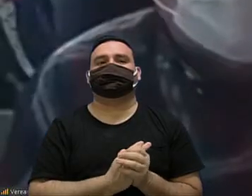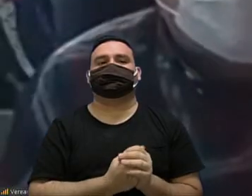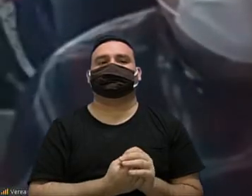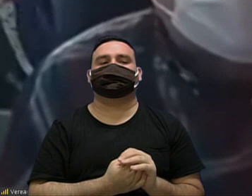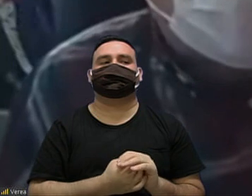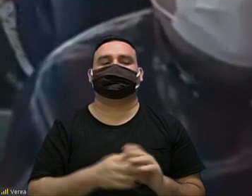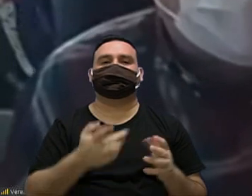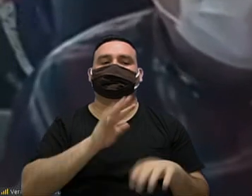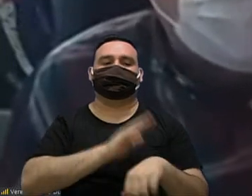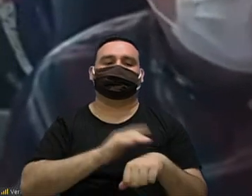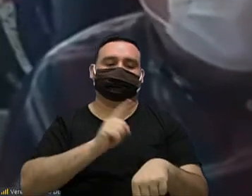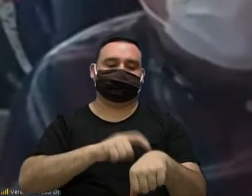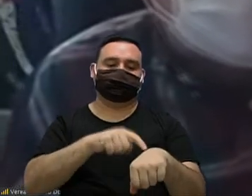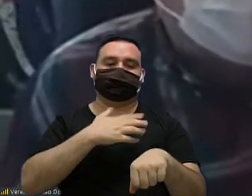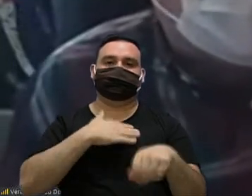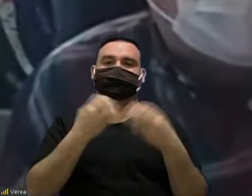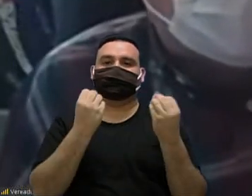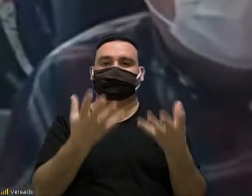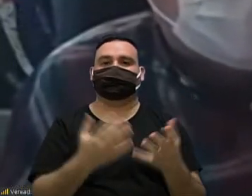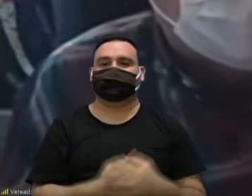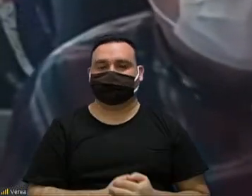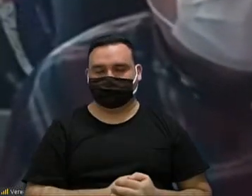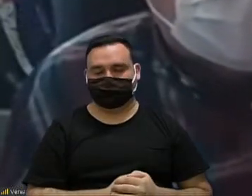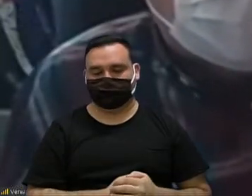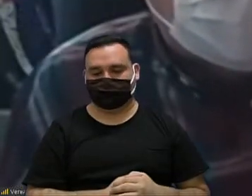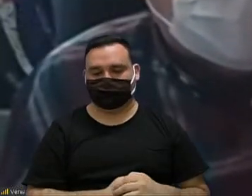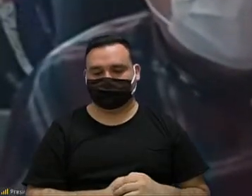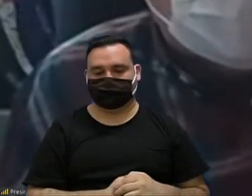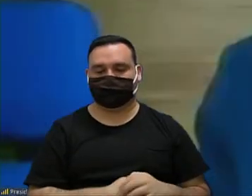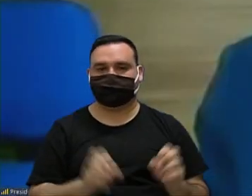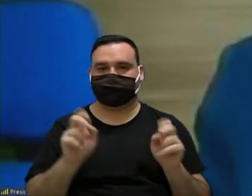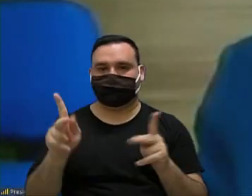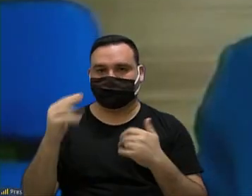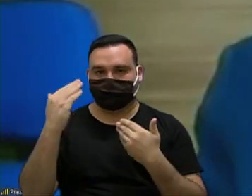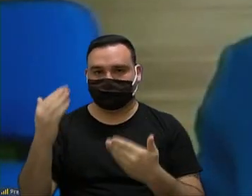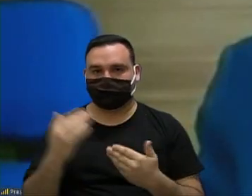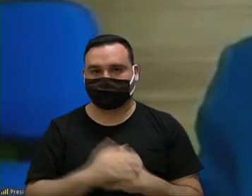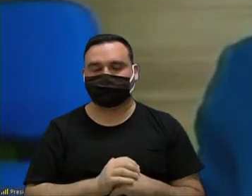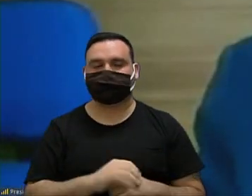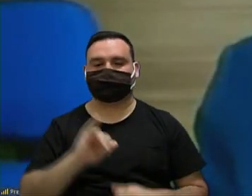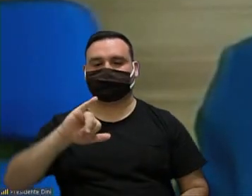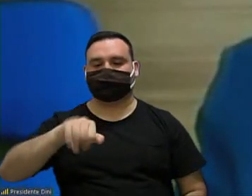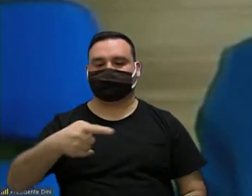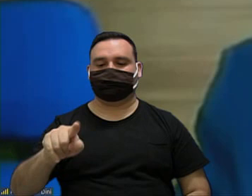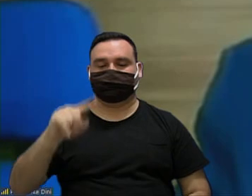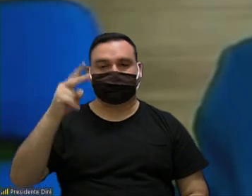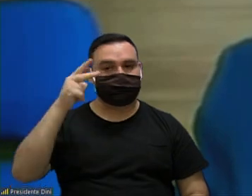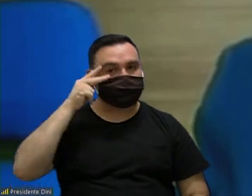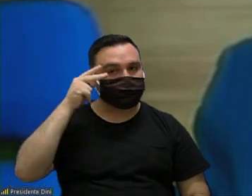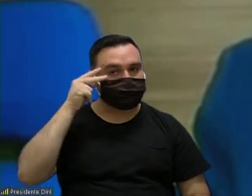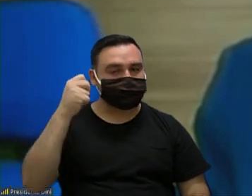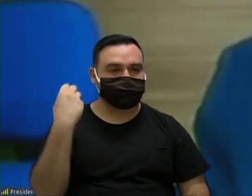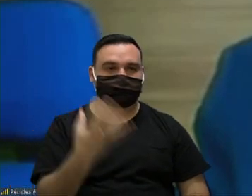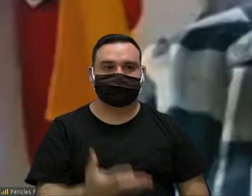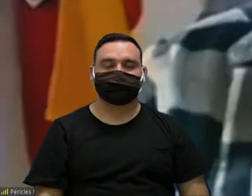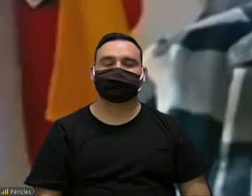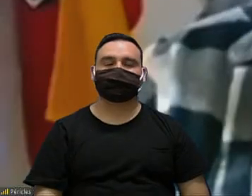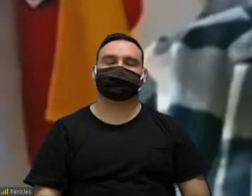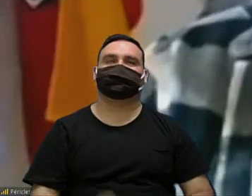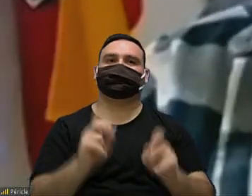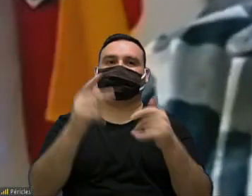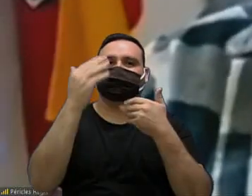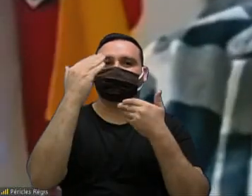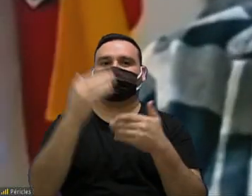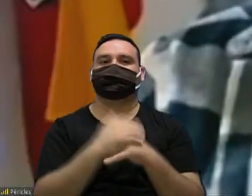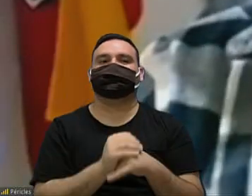eu sei do meu tempo vou vereador eu sei do meu tempo vereador ok vereador João você diz no que no tempo obrigado vereador